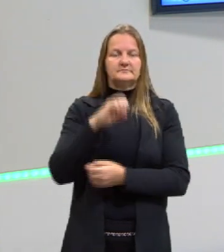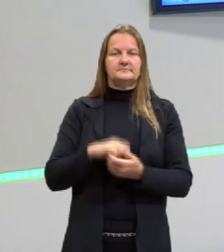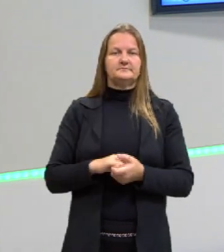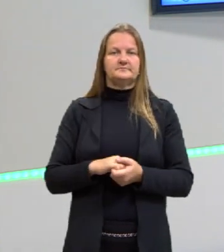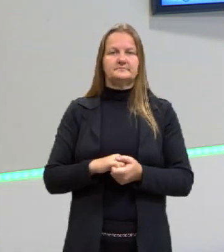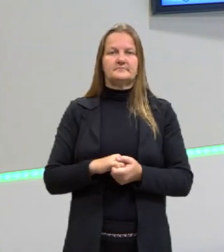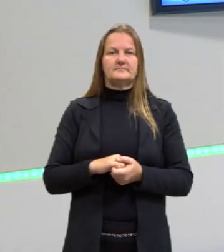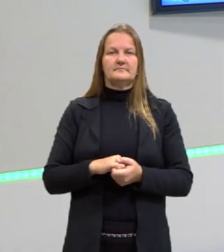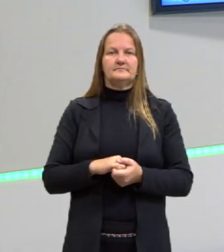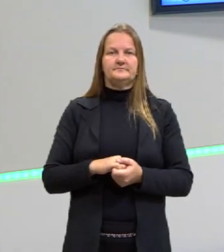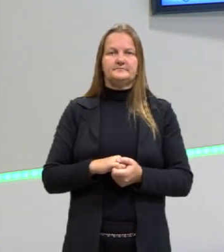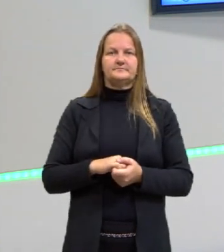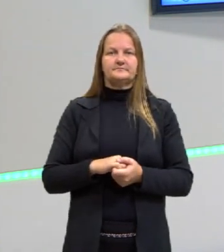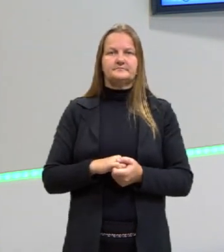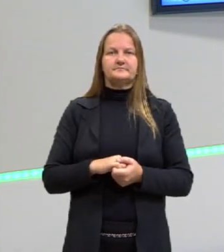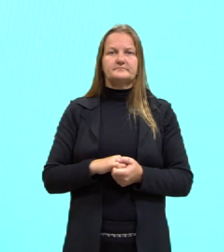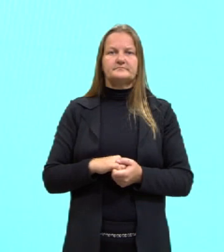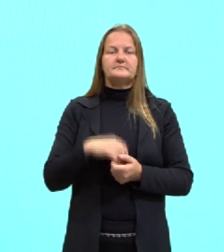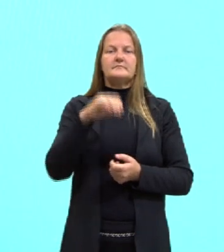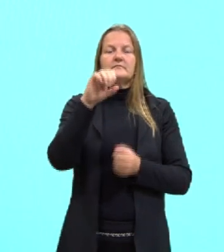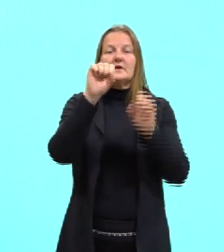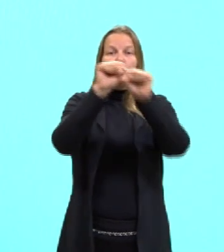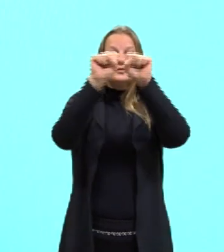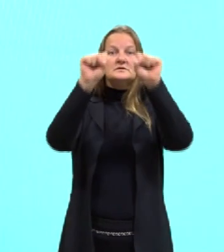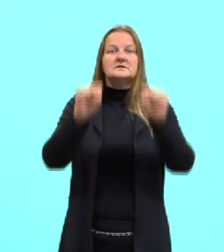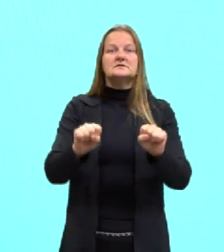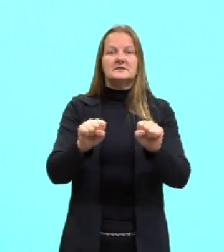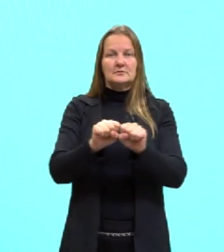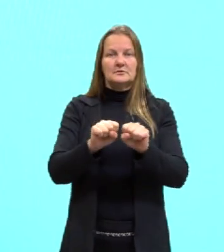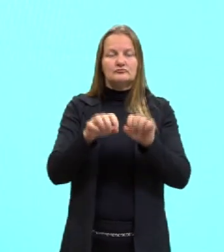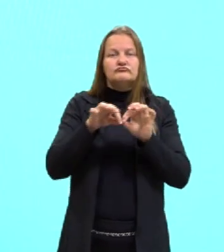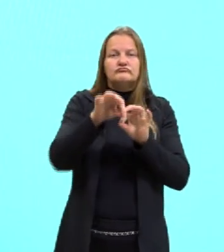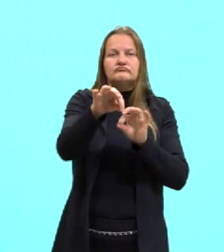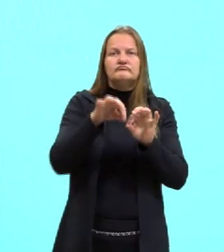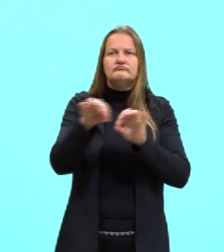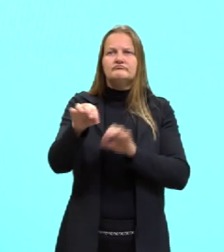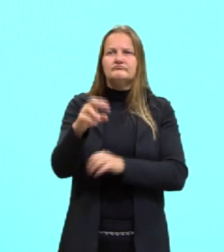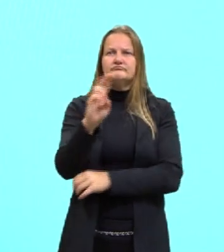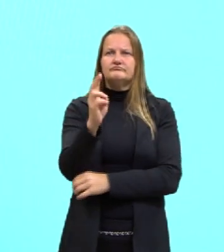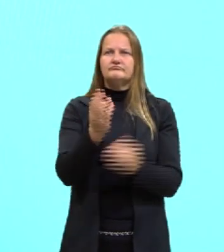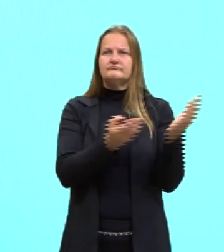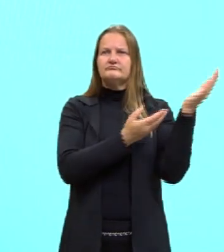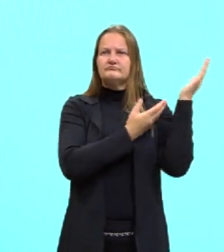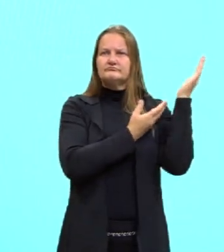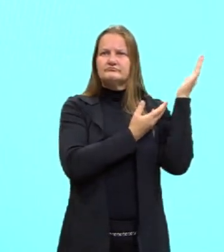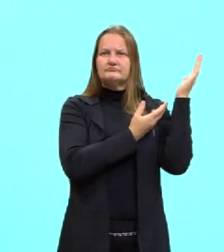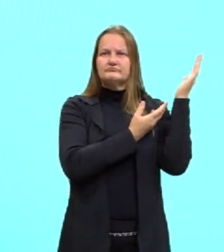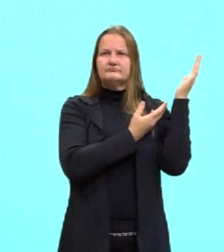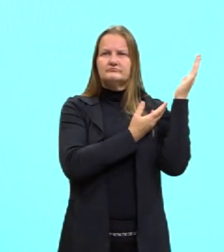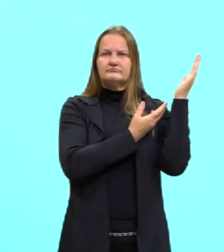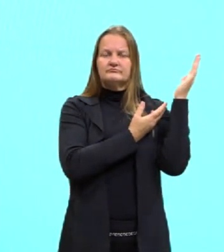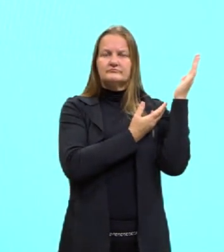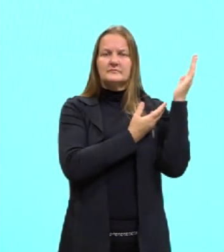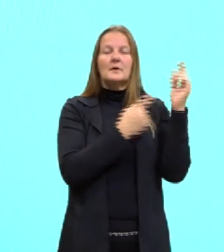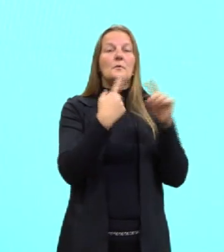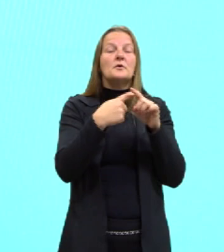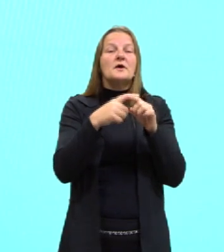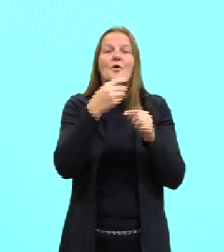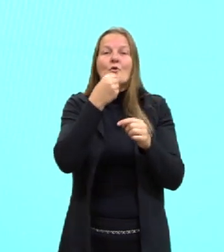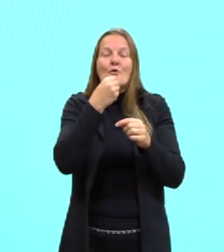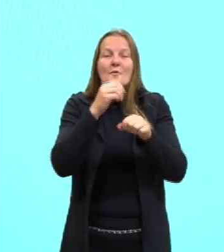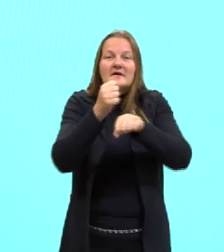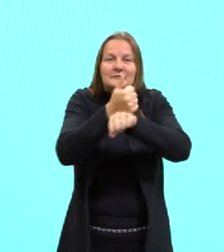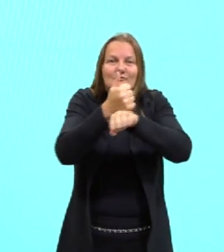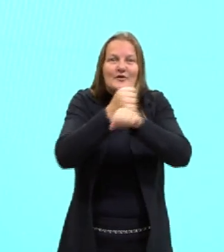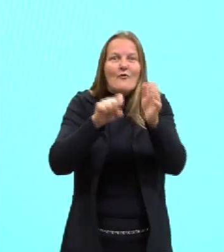Composta, então, pelas unidades do SI. Joules também foi dado esse nome em homenagem a um cientista. Então, por isso